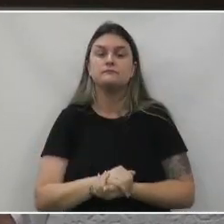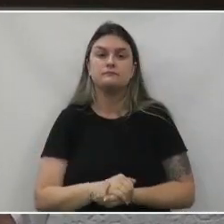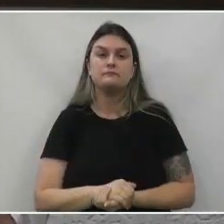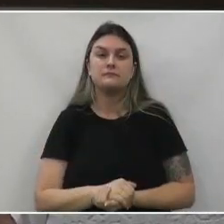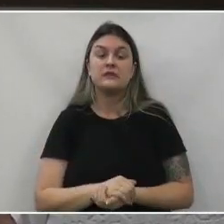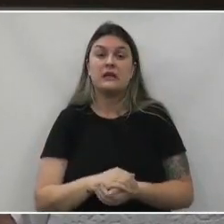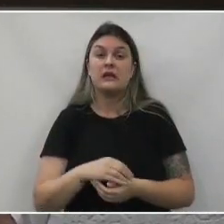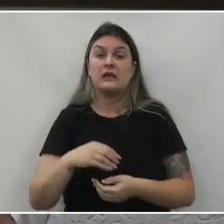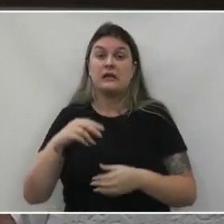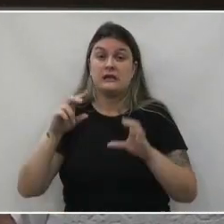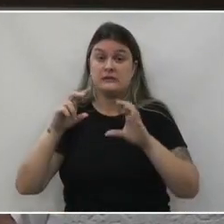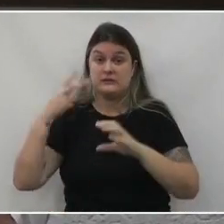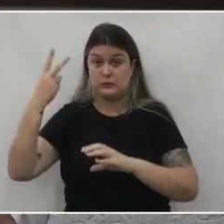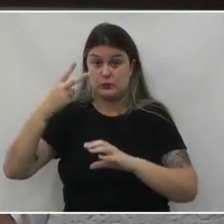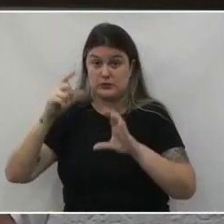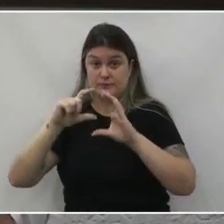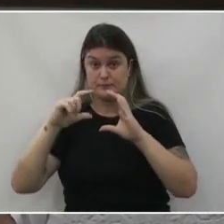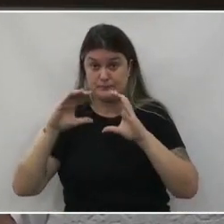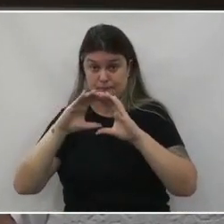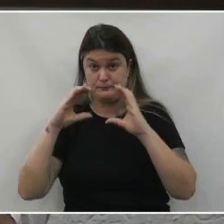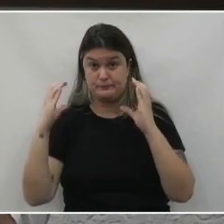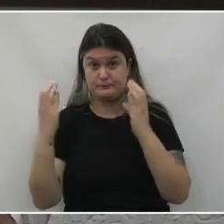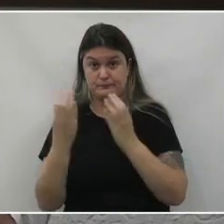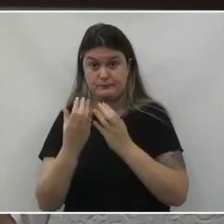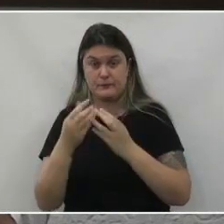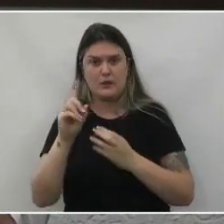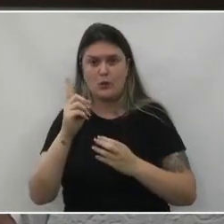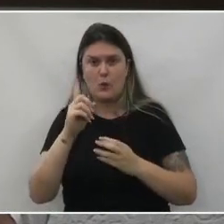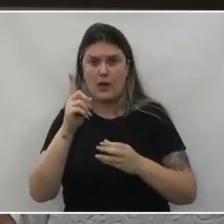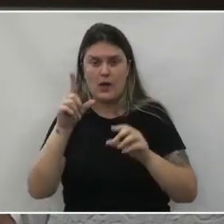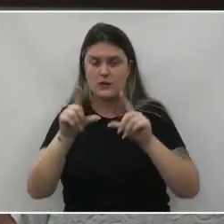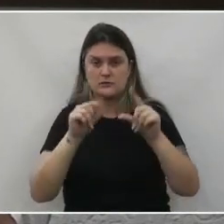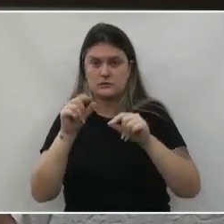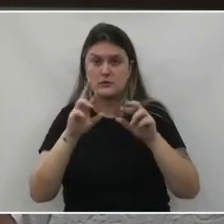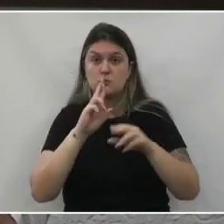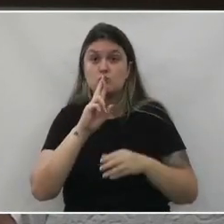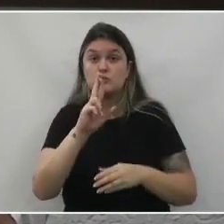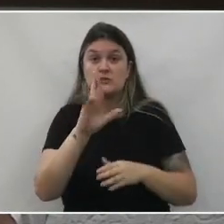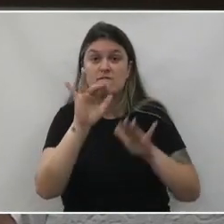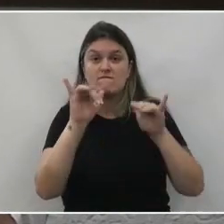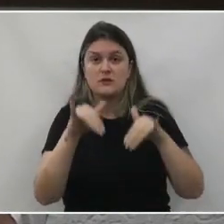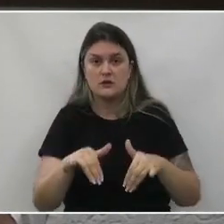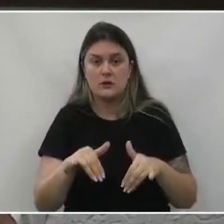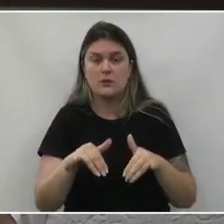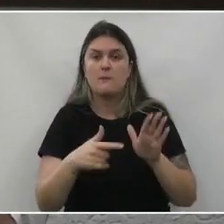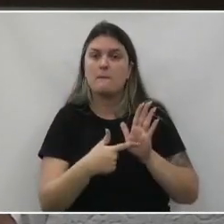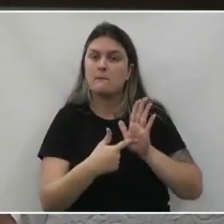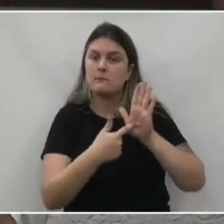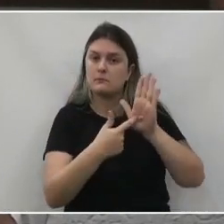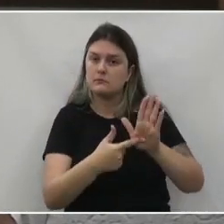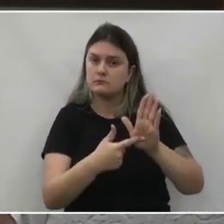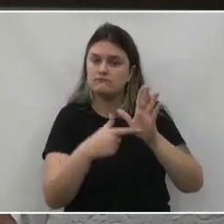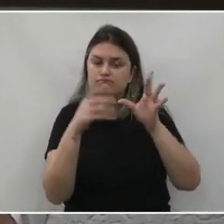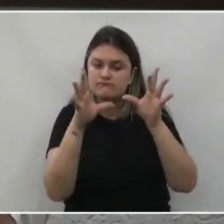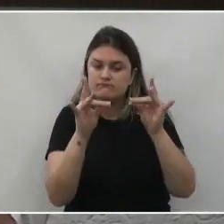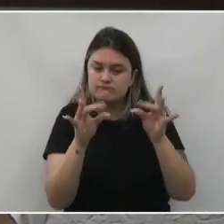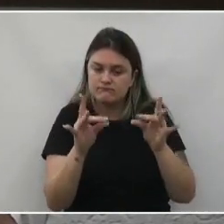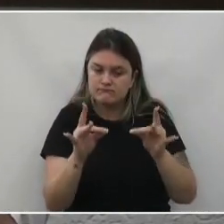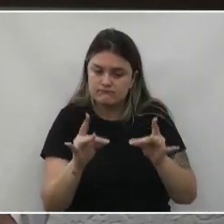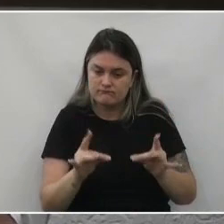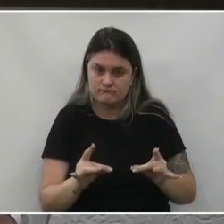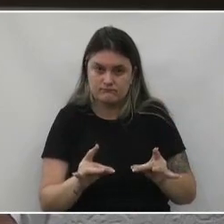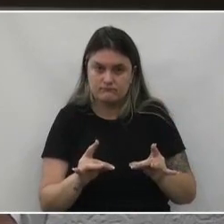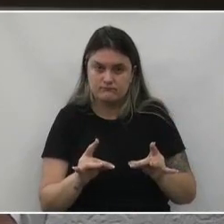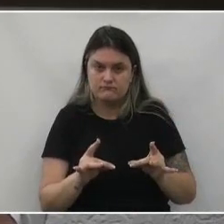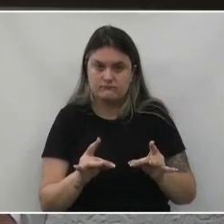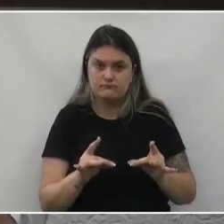segundo a câmara o qual embora não tenha caráter decisório vinculativo demonstra a análise efetiva das contas pelos